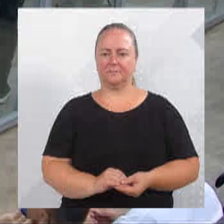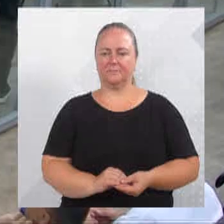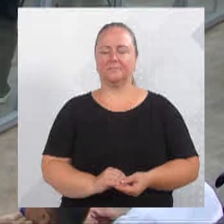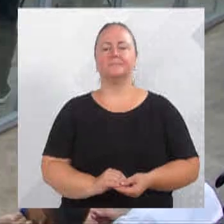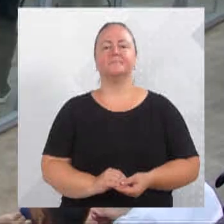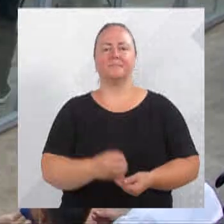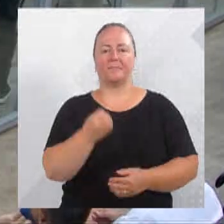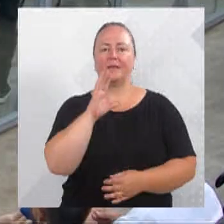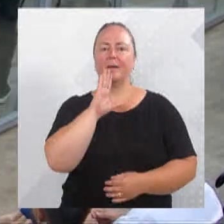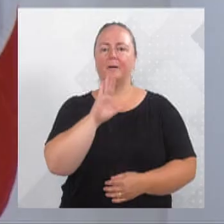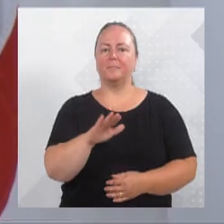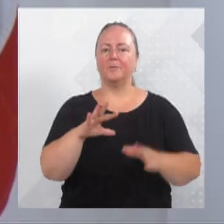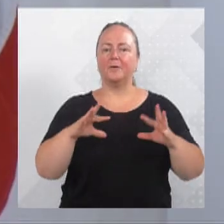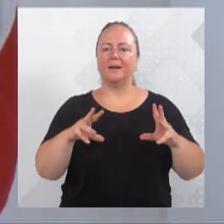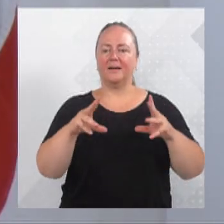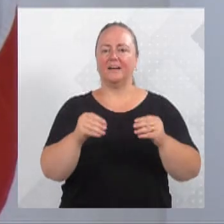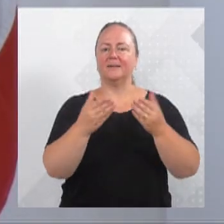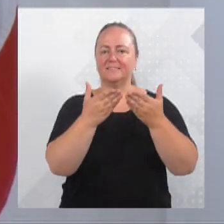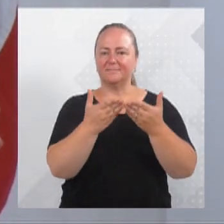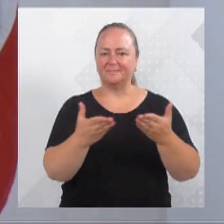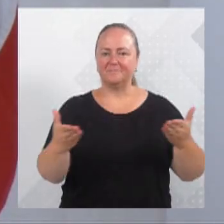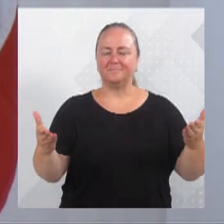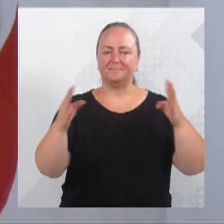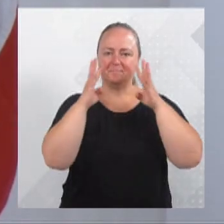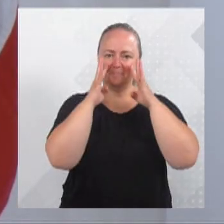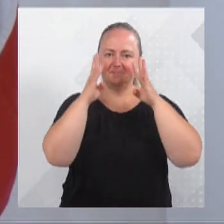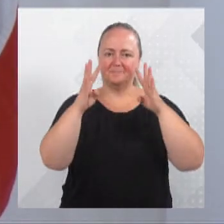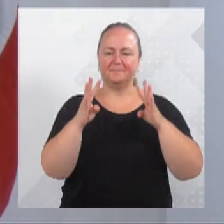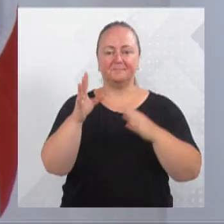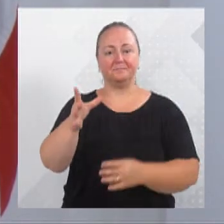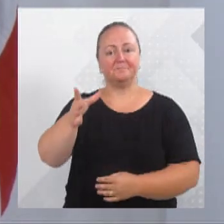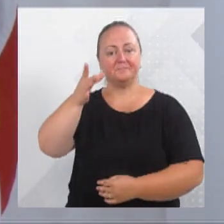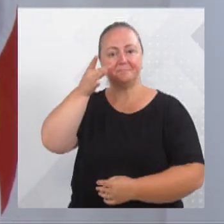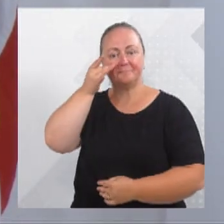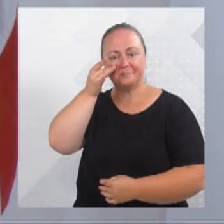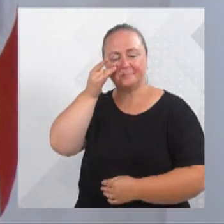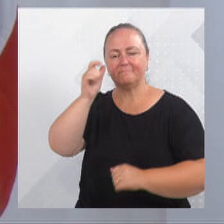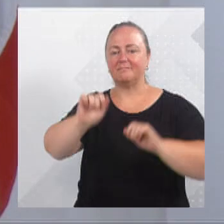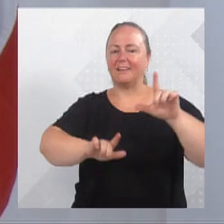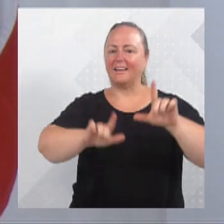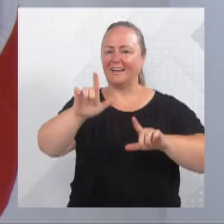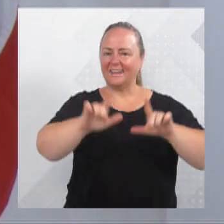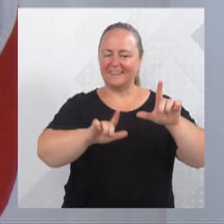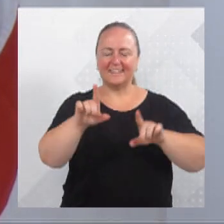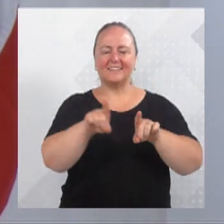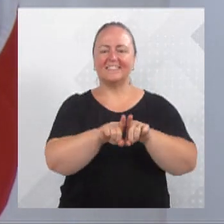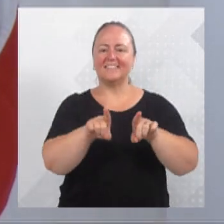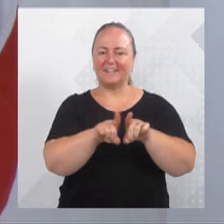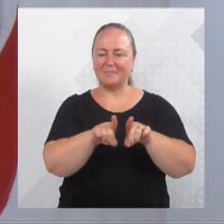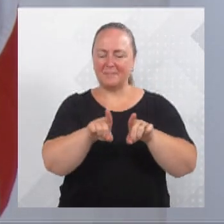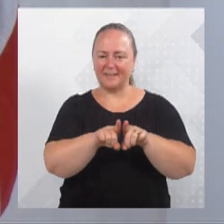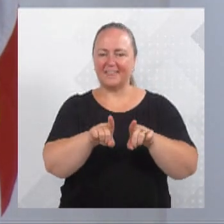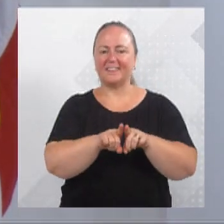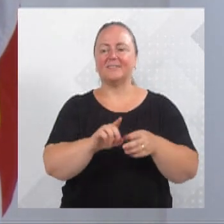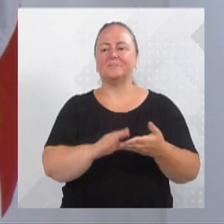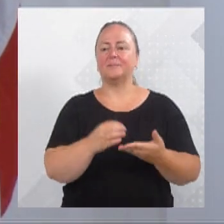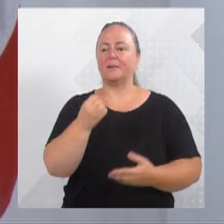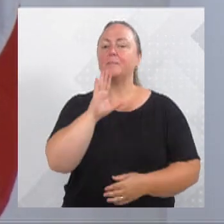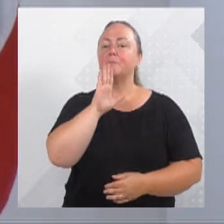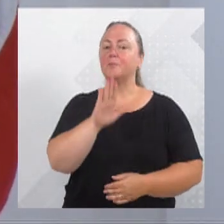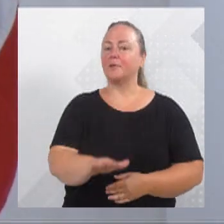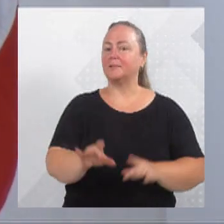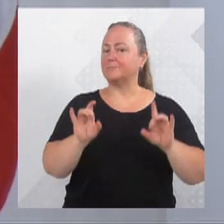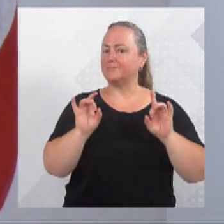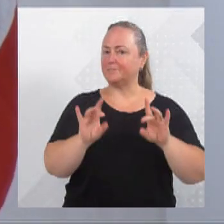Boa tarde a todos que nos acompanham aqui presencialmente na Câmara de Vereadores, aqueles que nos acompanham pela TVL. Boa tarde especial